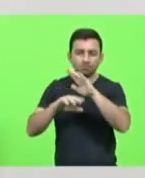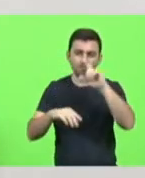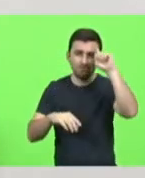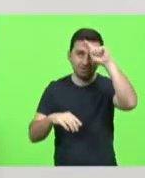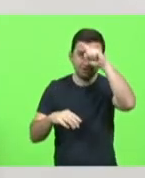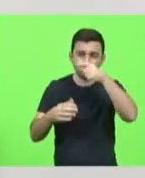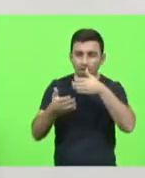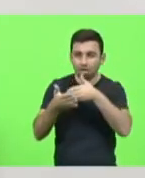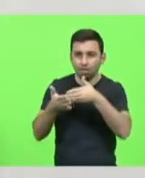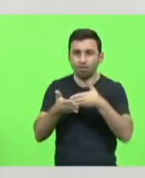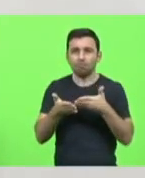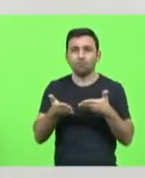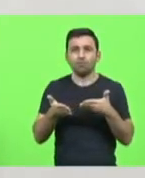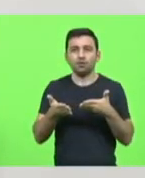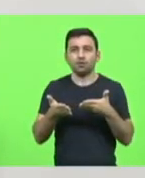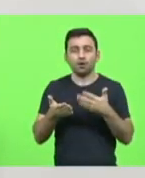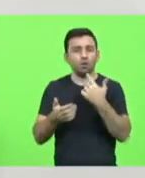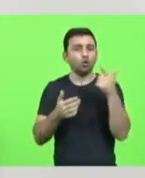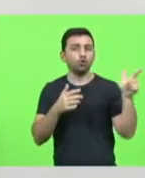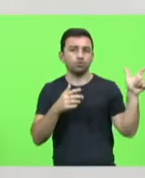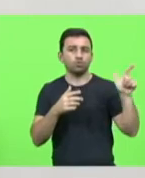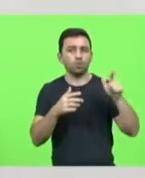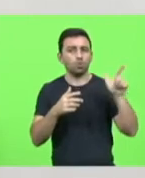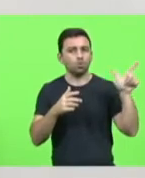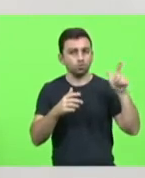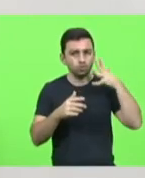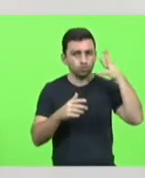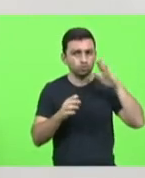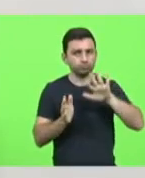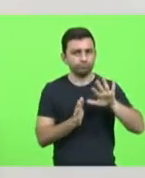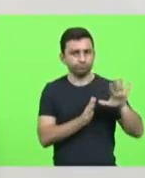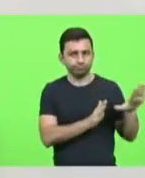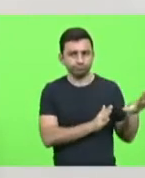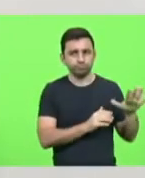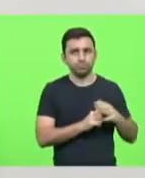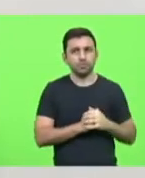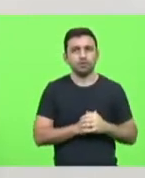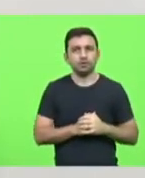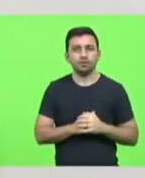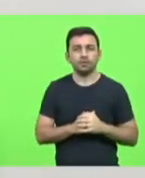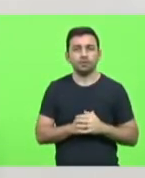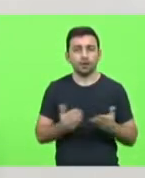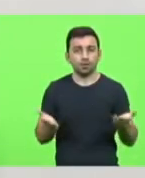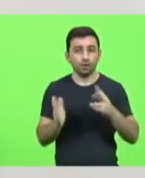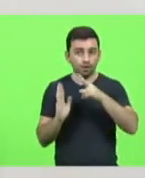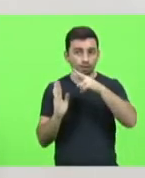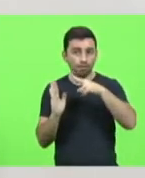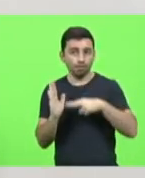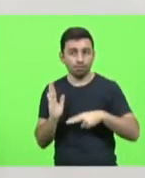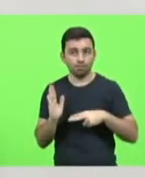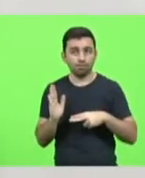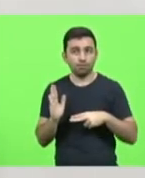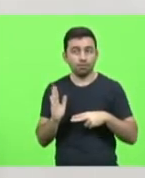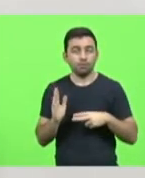Isso é uma questão para uma outra discussão, mas nesse caso específico. Eu quero ler para vocês aqui